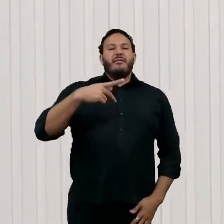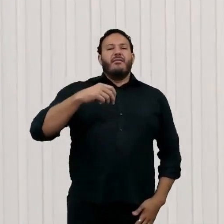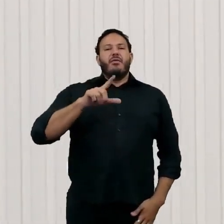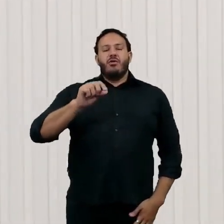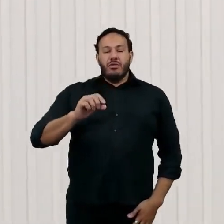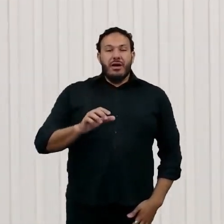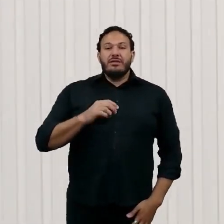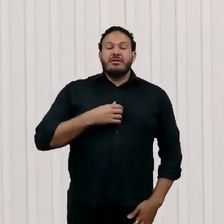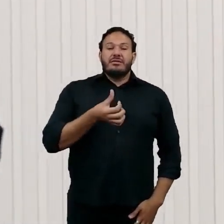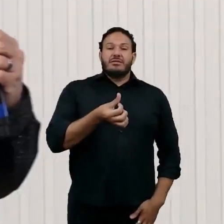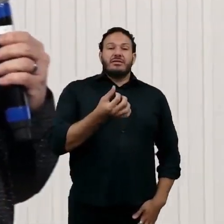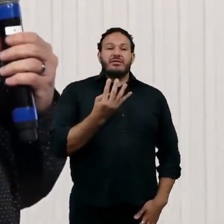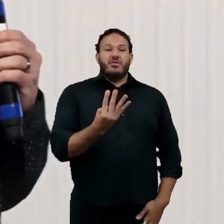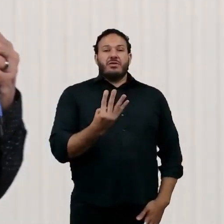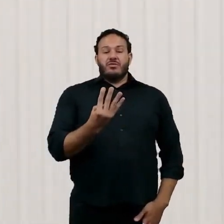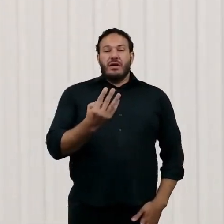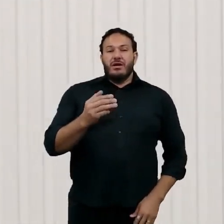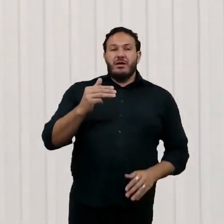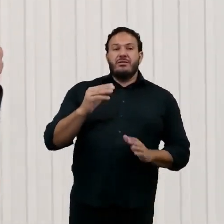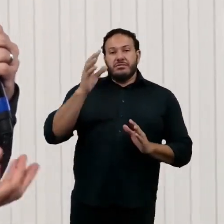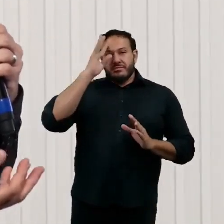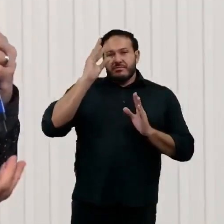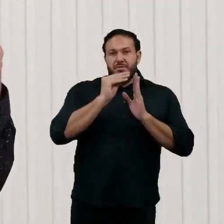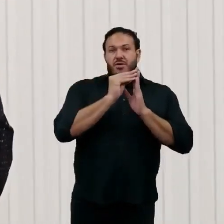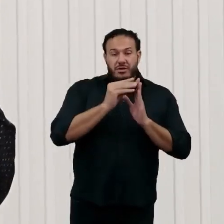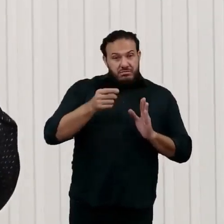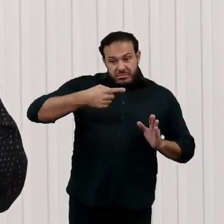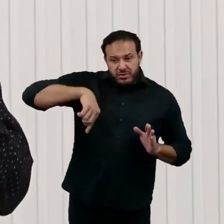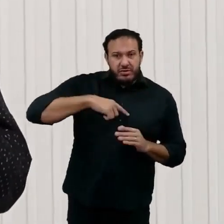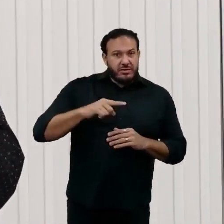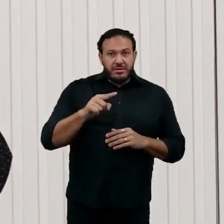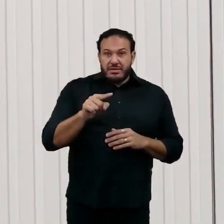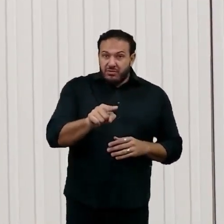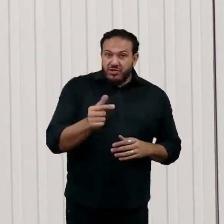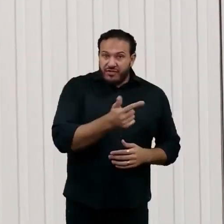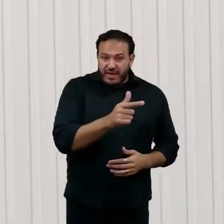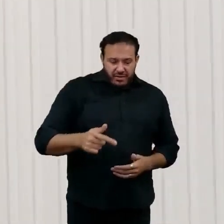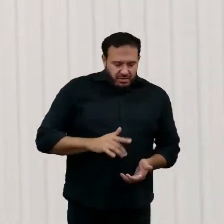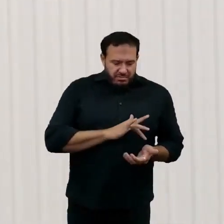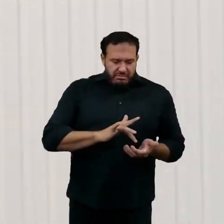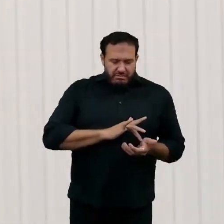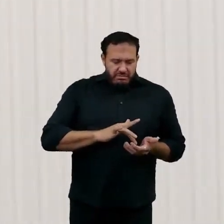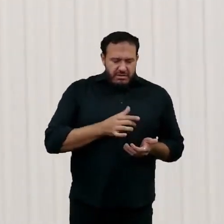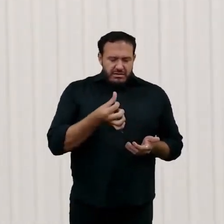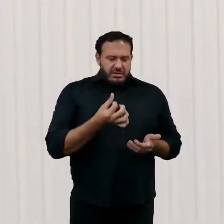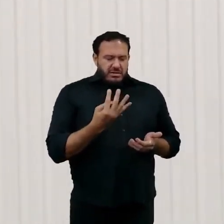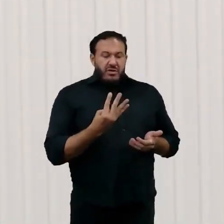É engraçado pensar nisso. E agora, se não tivermos 64GB no bolso, nós nos sentimos pobres.